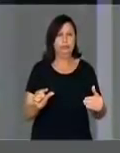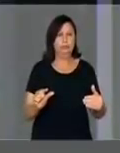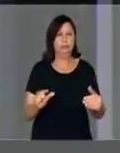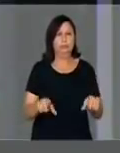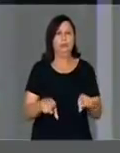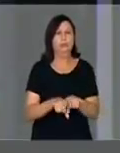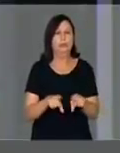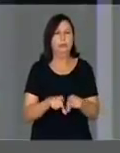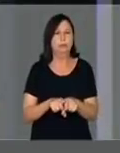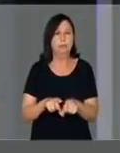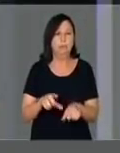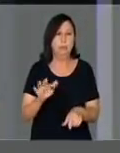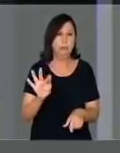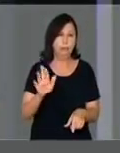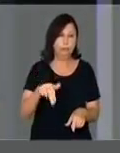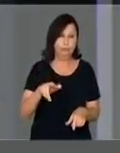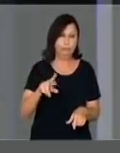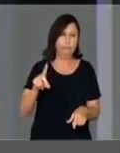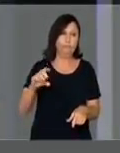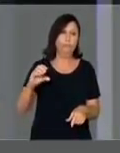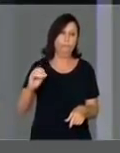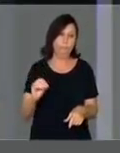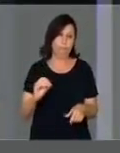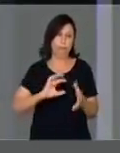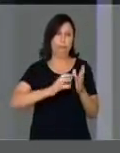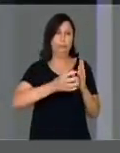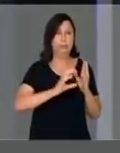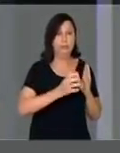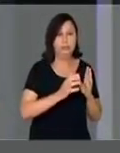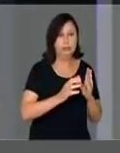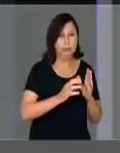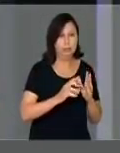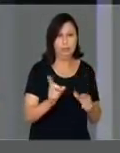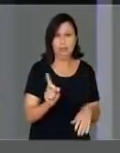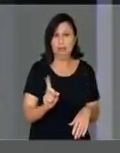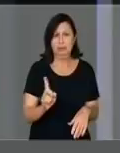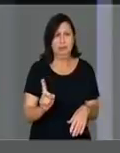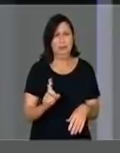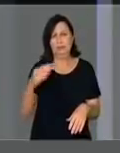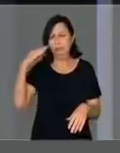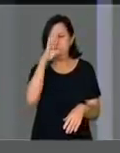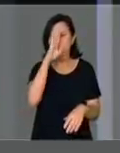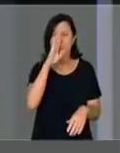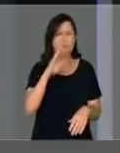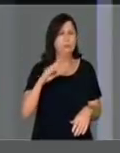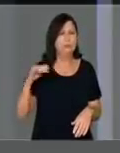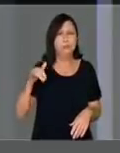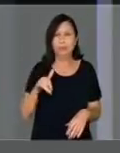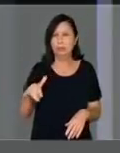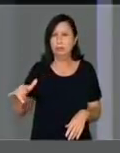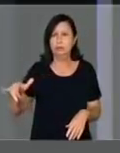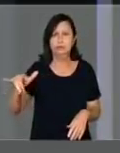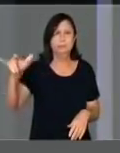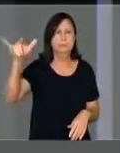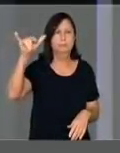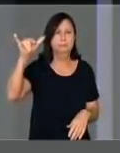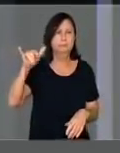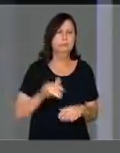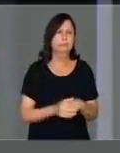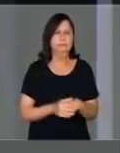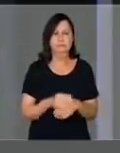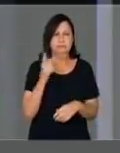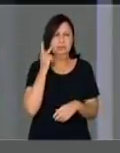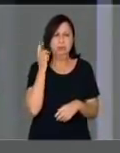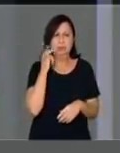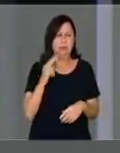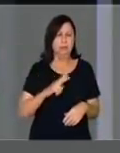partidário. Bolsonaro não usou nada. Anda de avião de carreira. E tomou uma facada. Que é o único